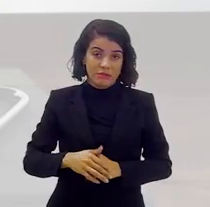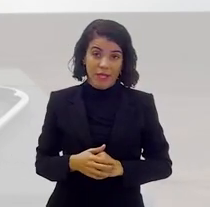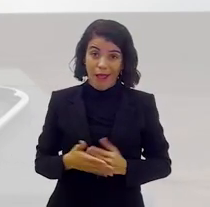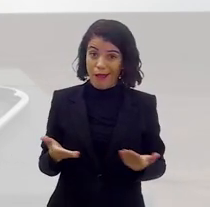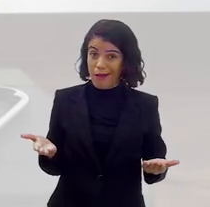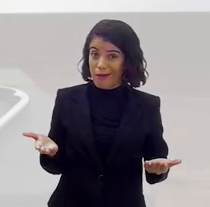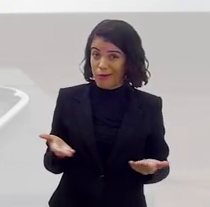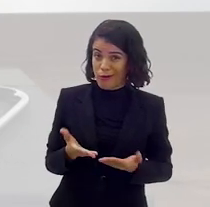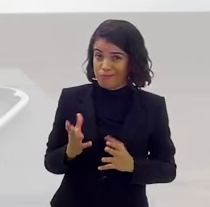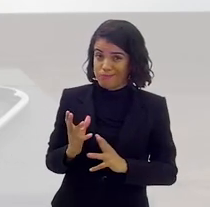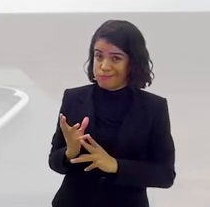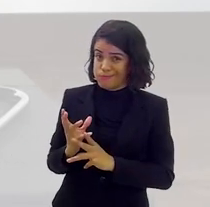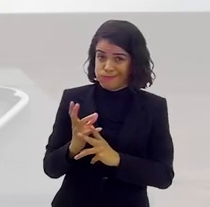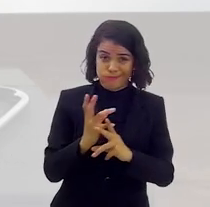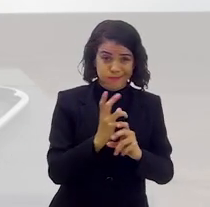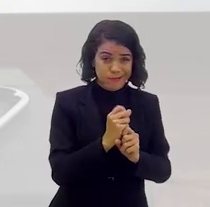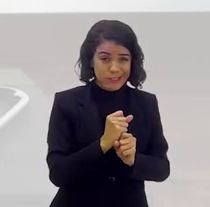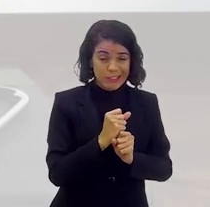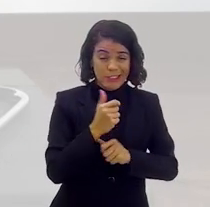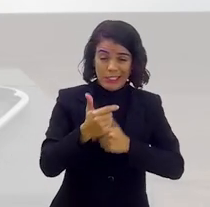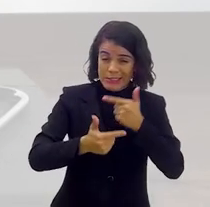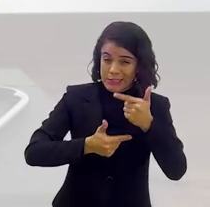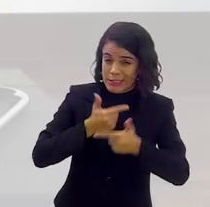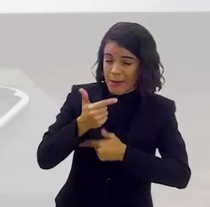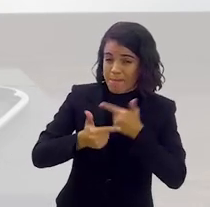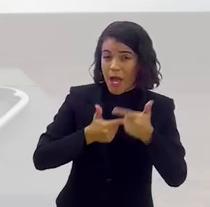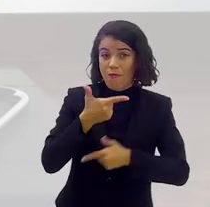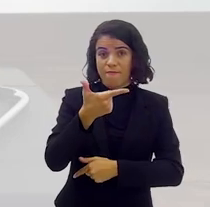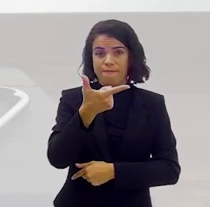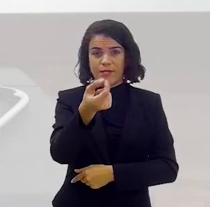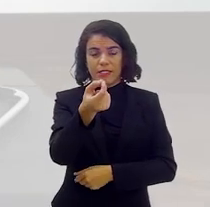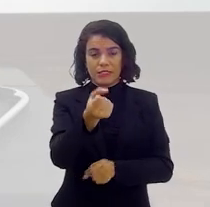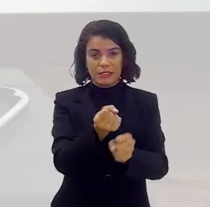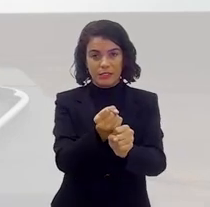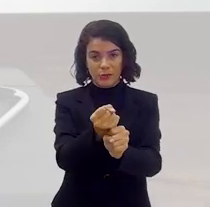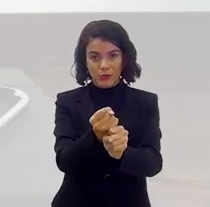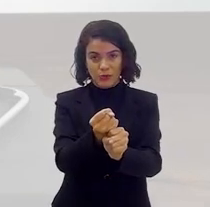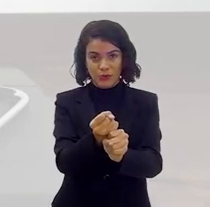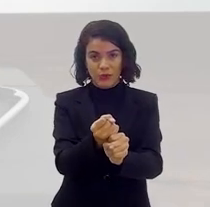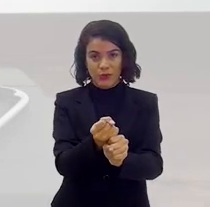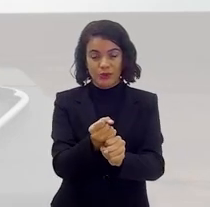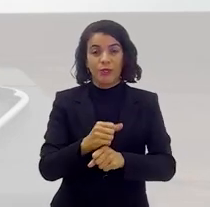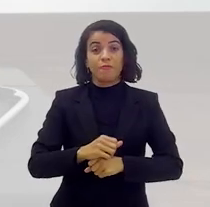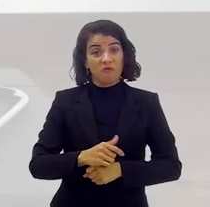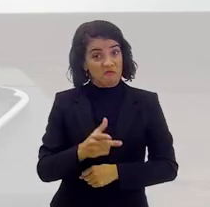nós estamos nesse trabalho há 20 anos.